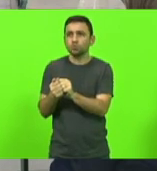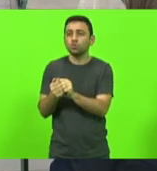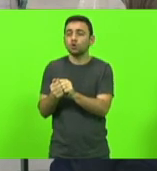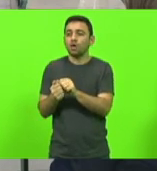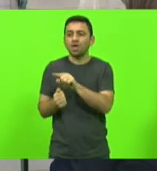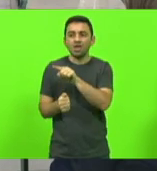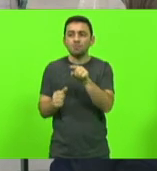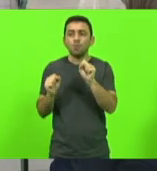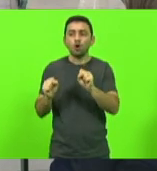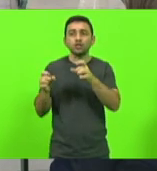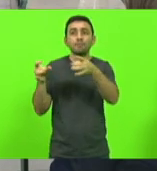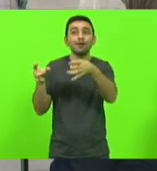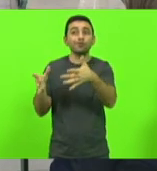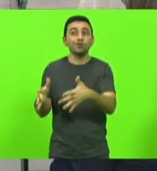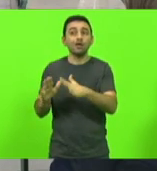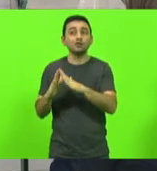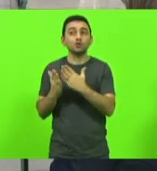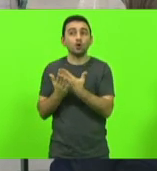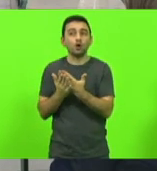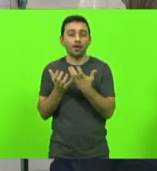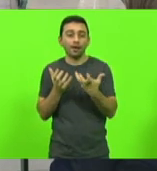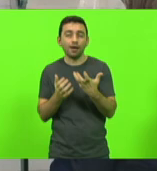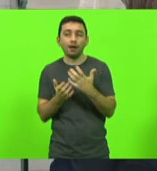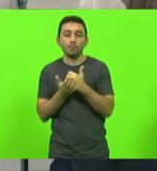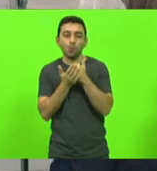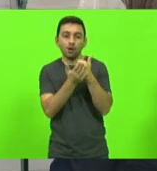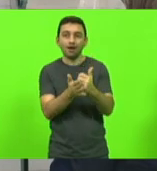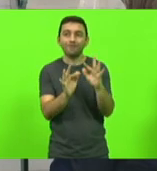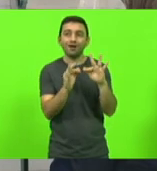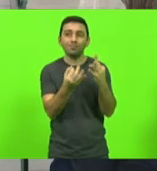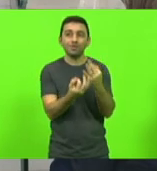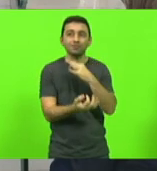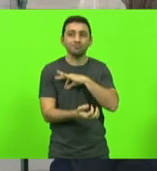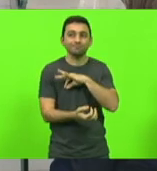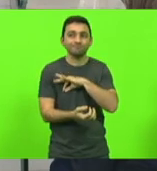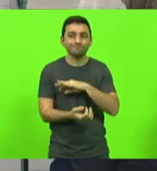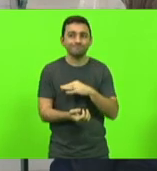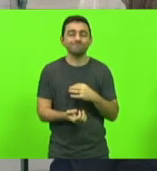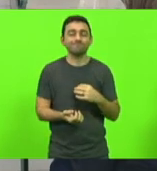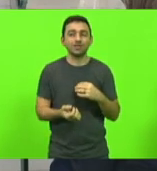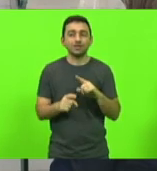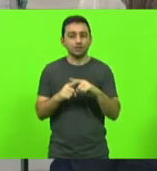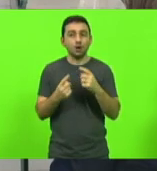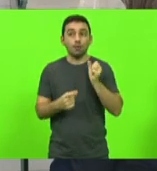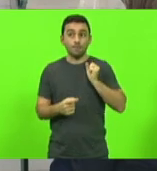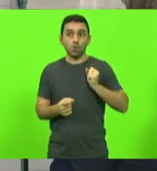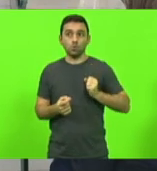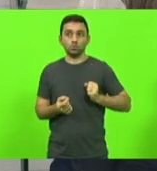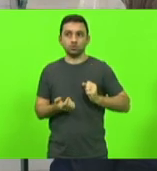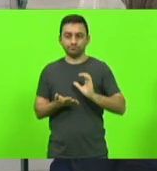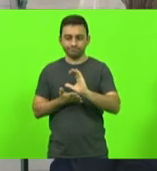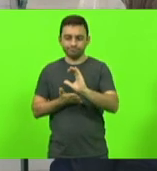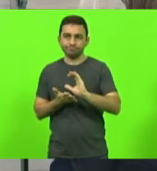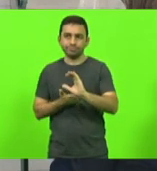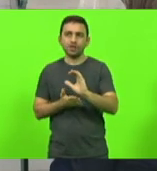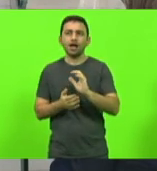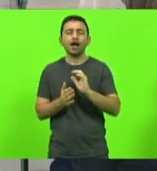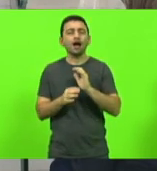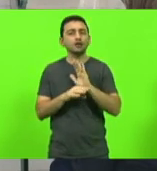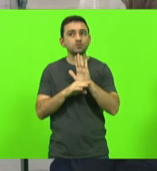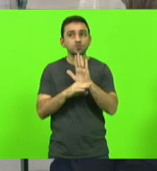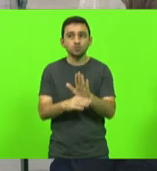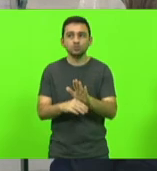da sua renda familiar. Então, a Bolsa Permanência também vem dentro dessa estratégia